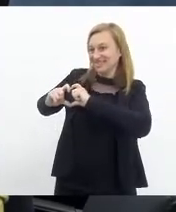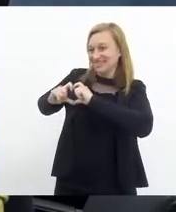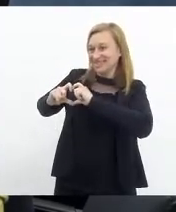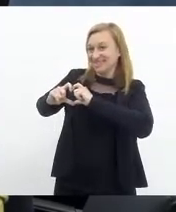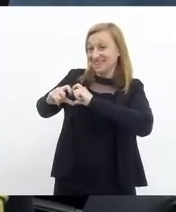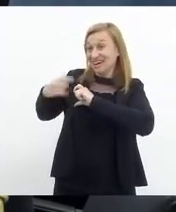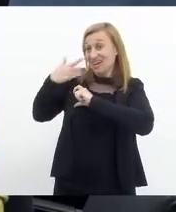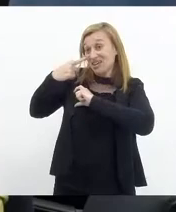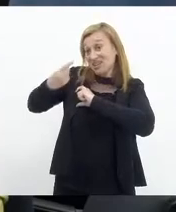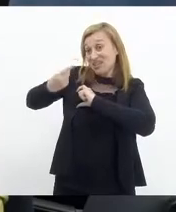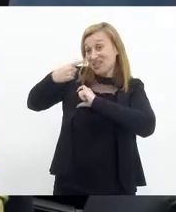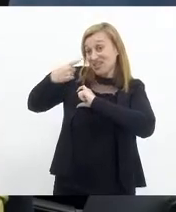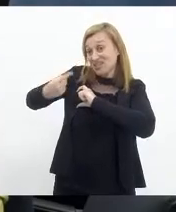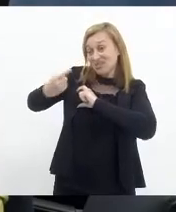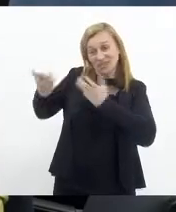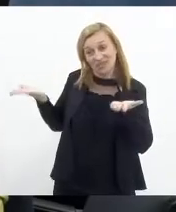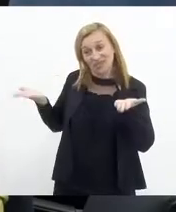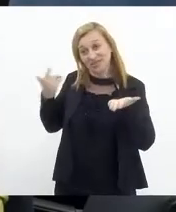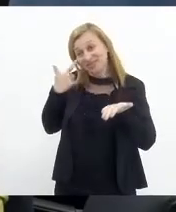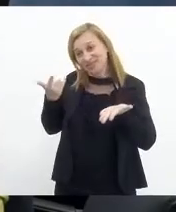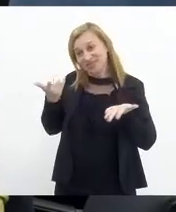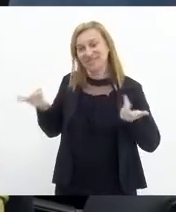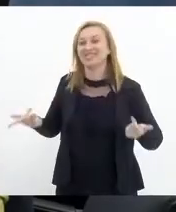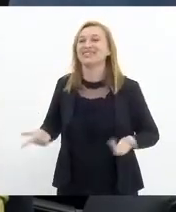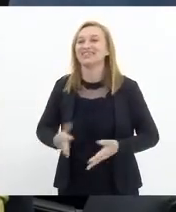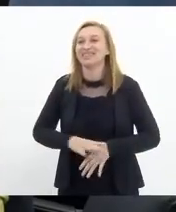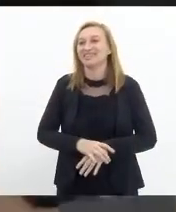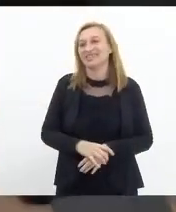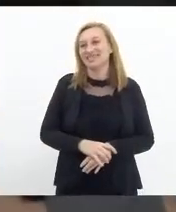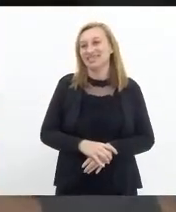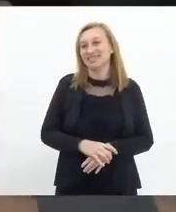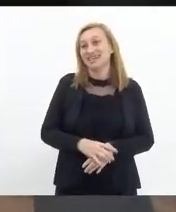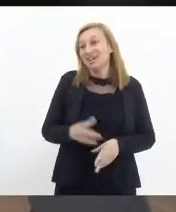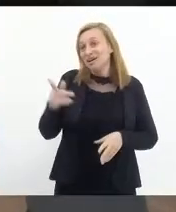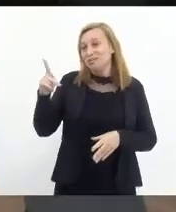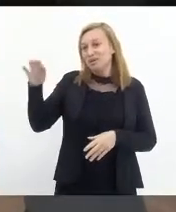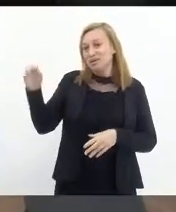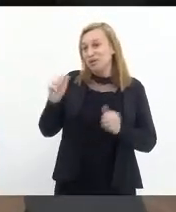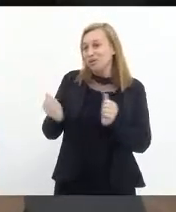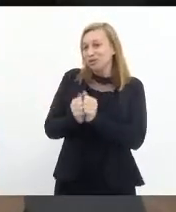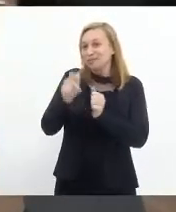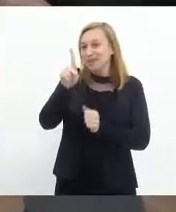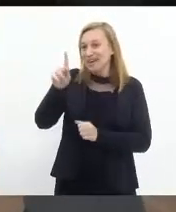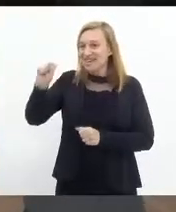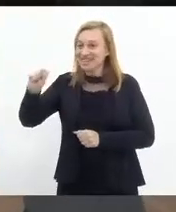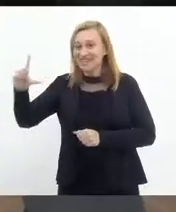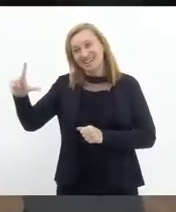Aí, durou nada. Durou? É o pessoal com o PSL, viu?